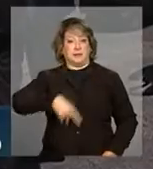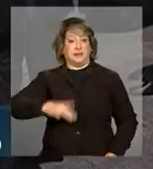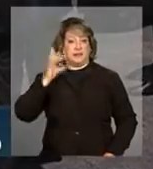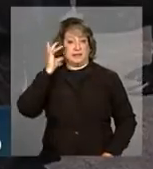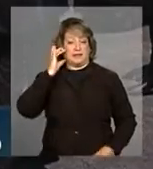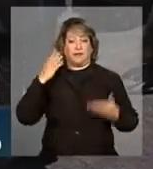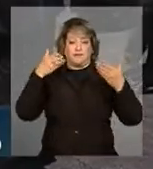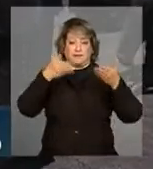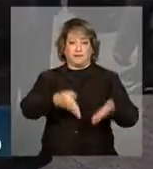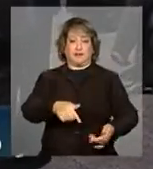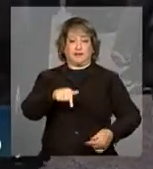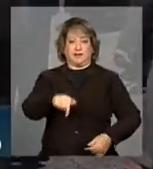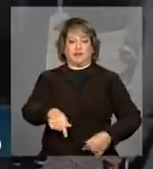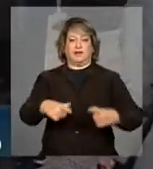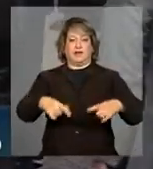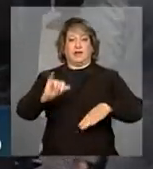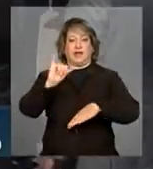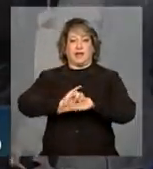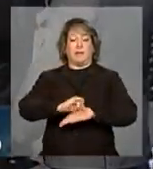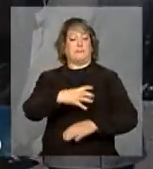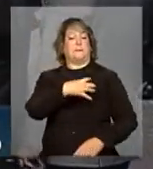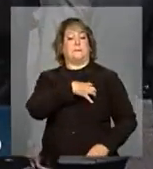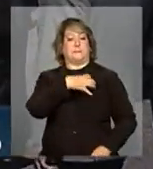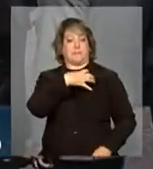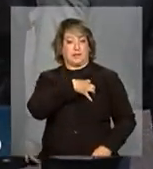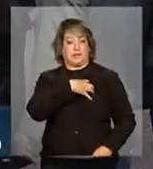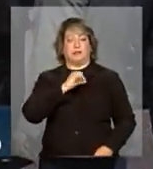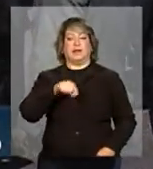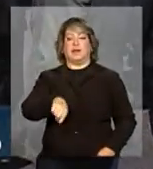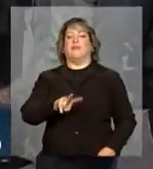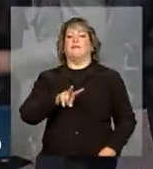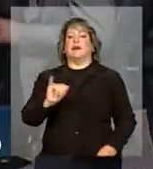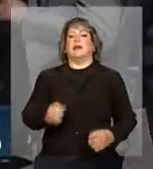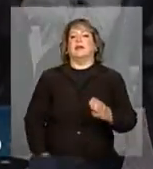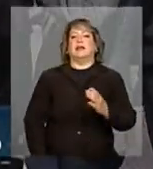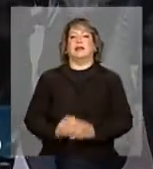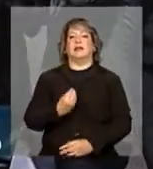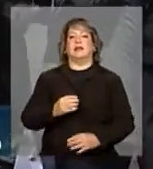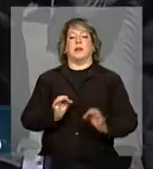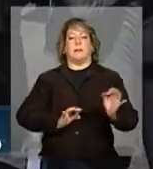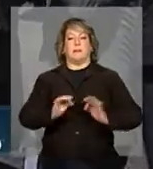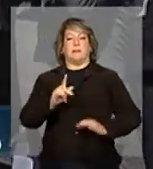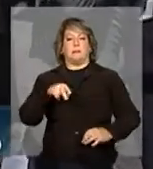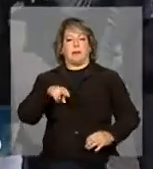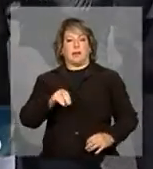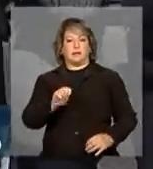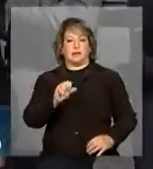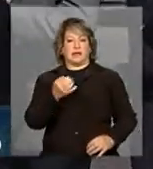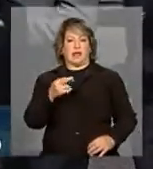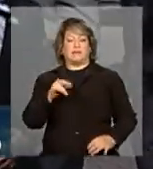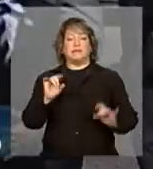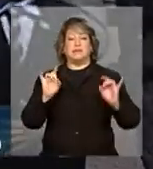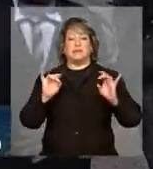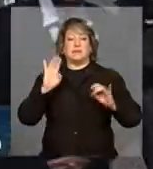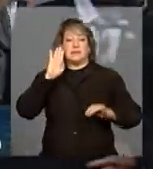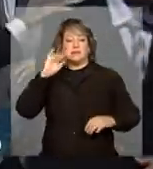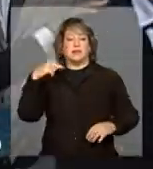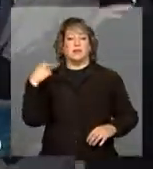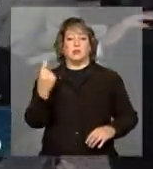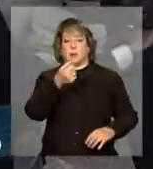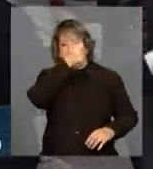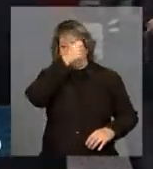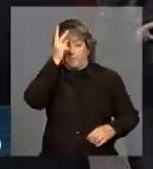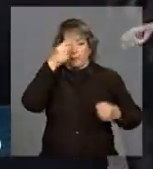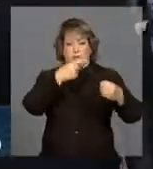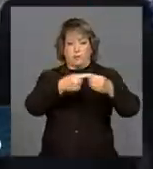nesta quinta-feira na capital baiana. Ela vai lançar o plano safra específico para os municípios